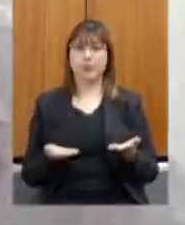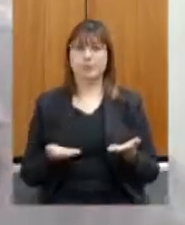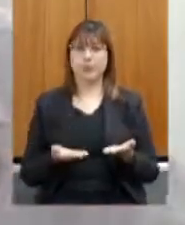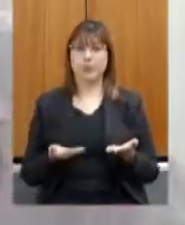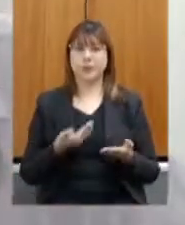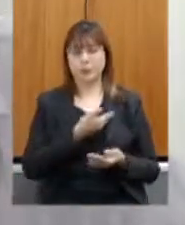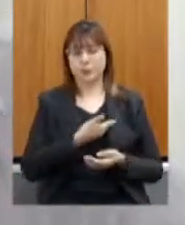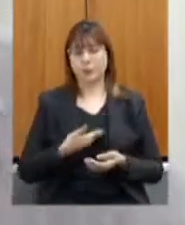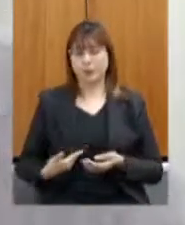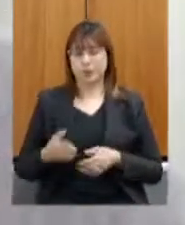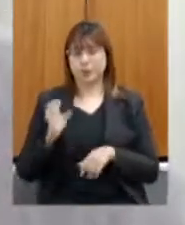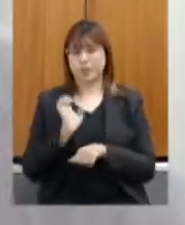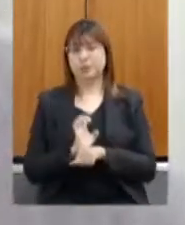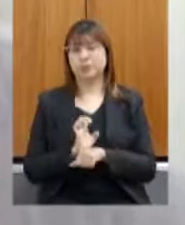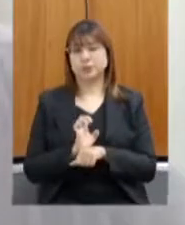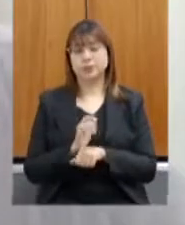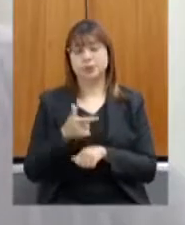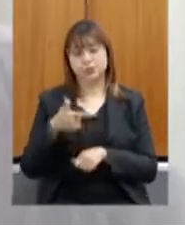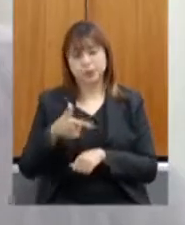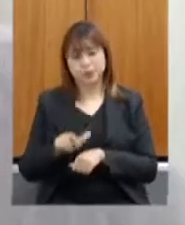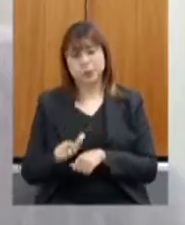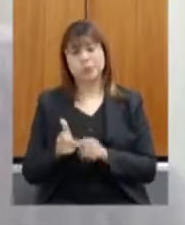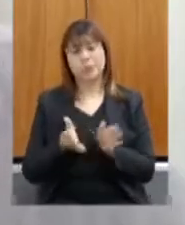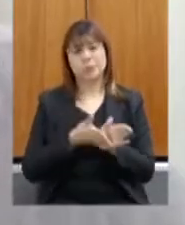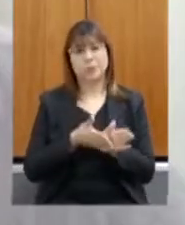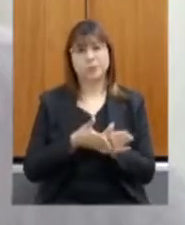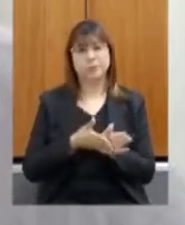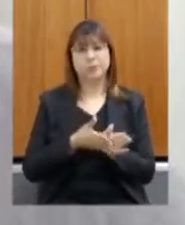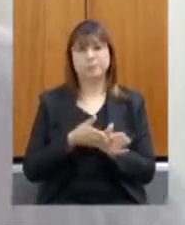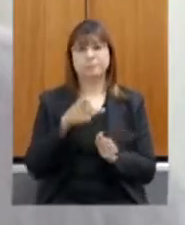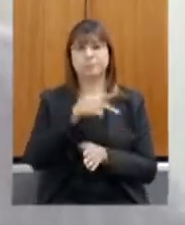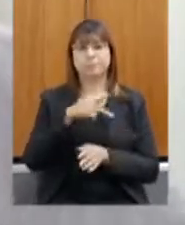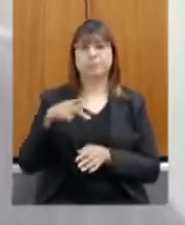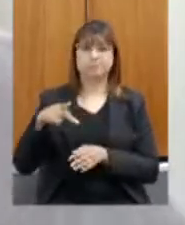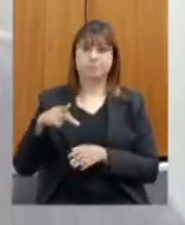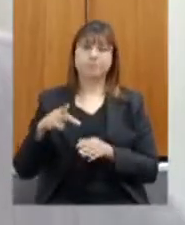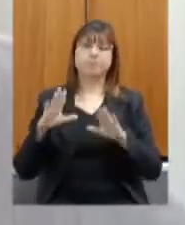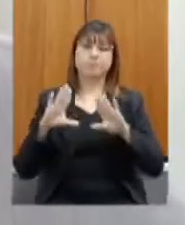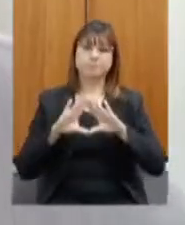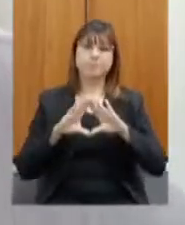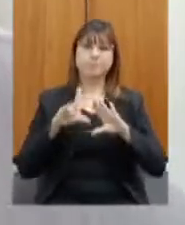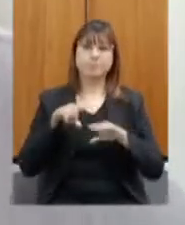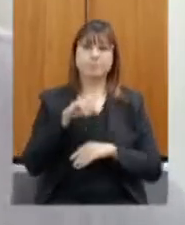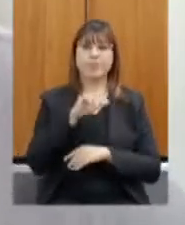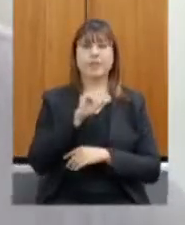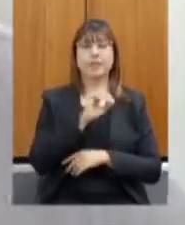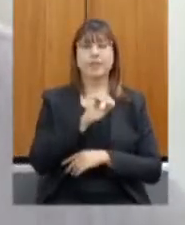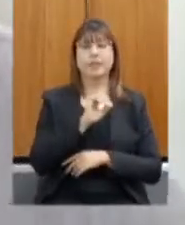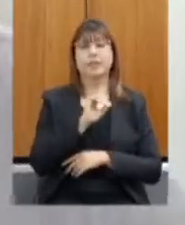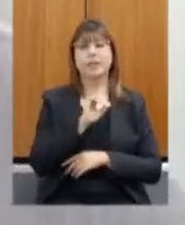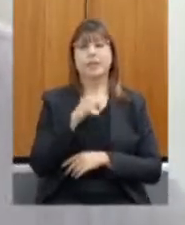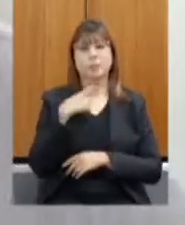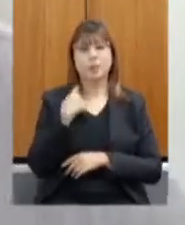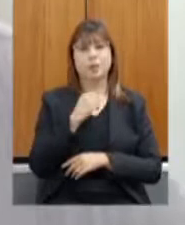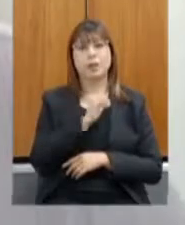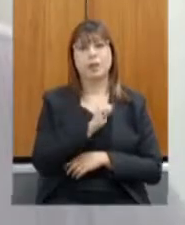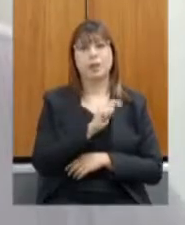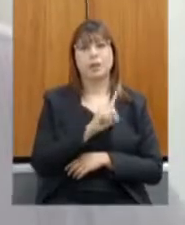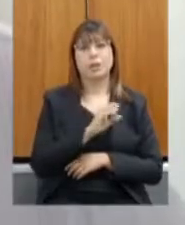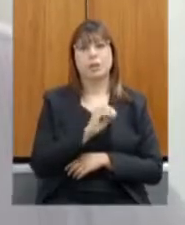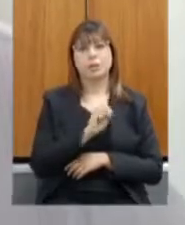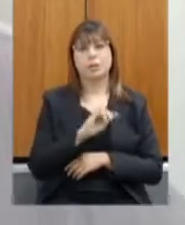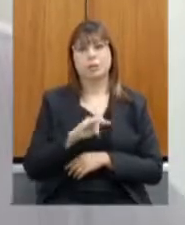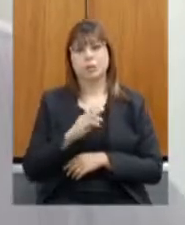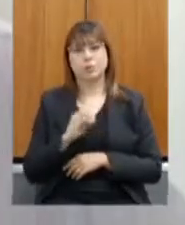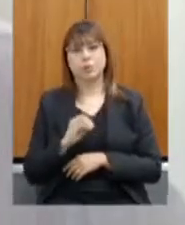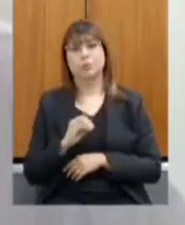governo do estado então mais uma vez parabenizar o nosso presidente da Assembleia deputado Agostinho e finalizando agradecer